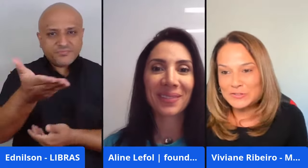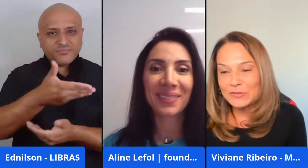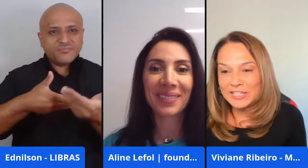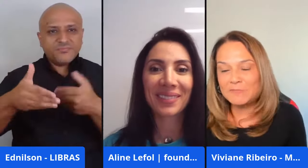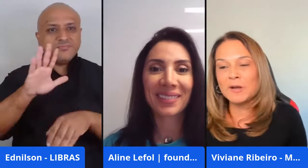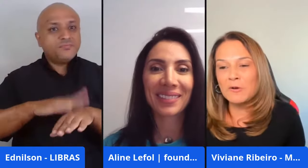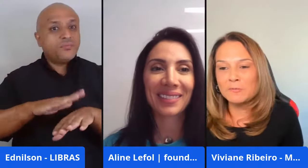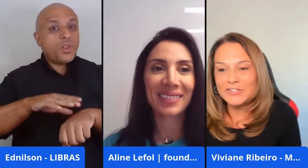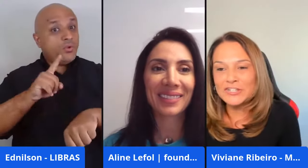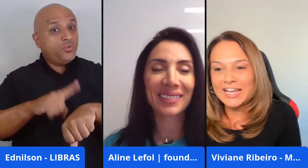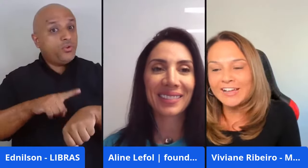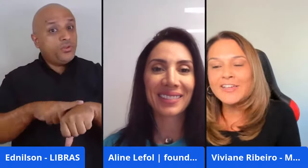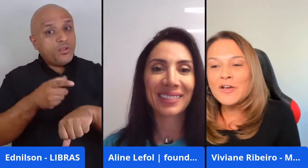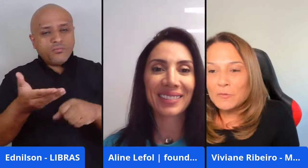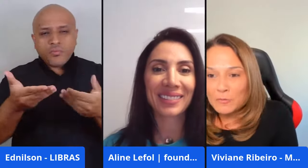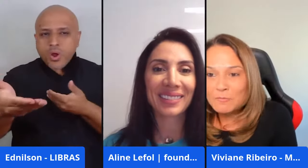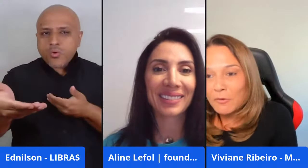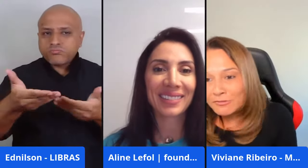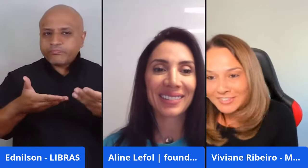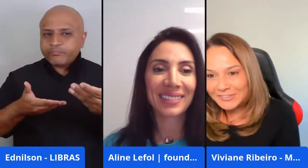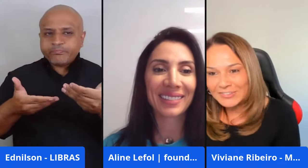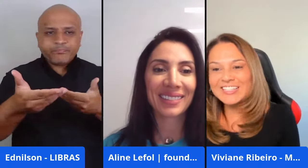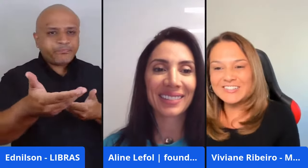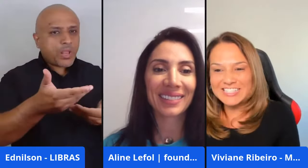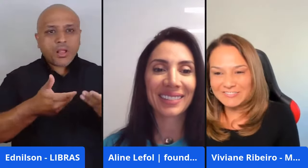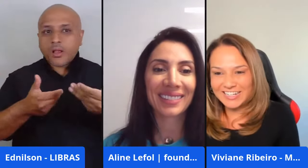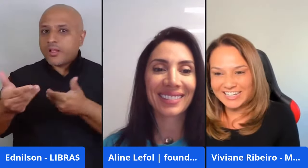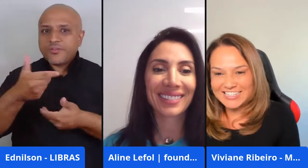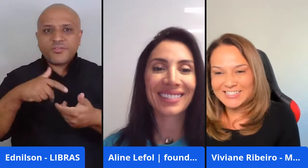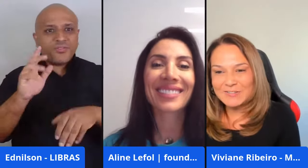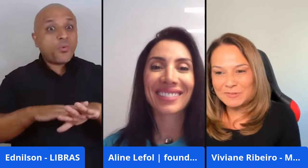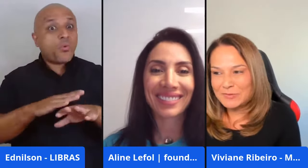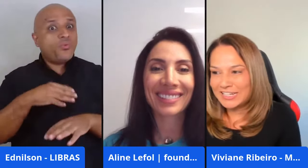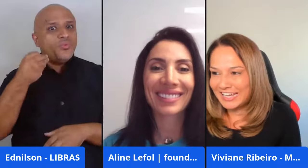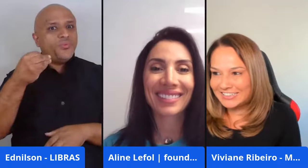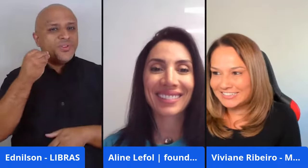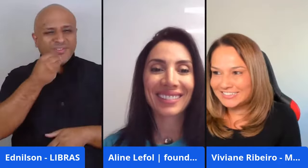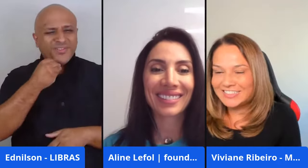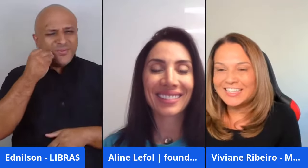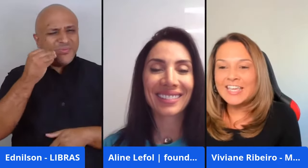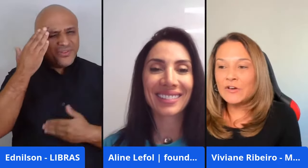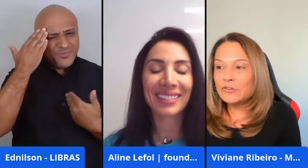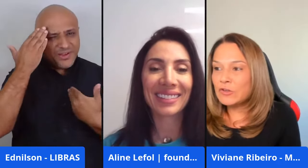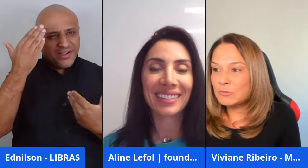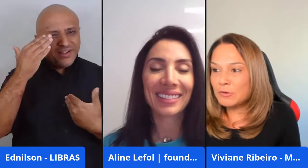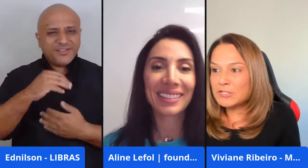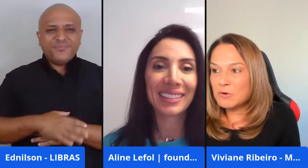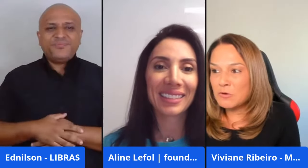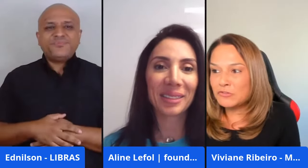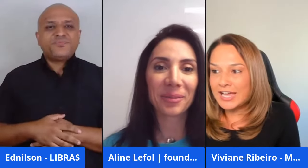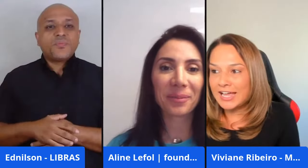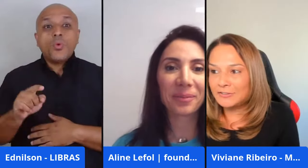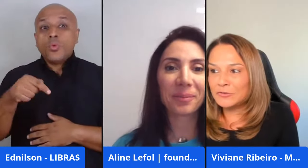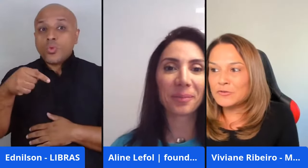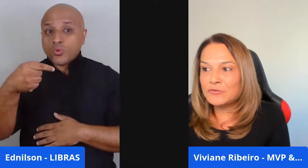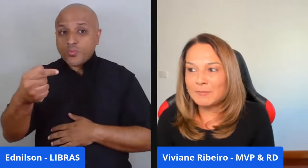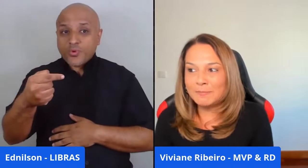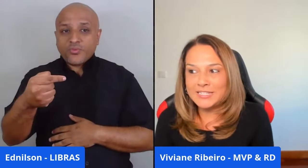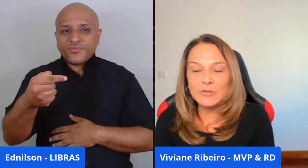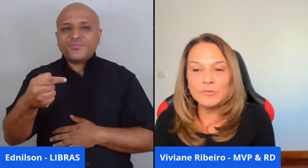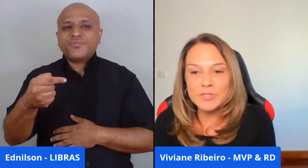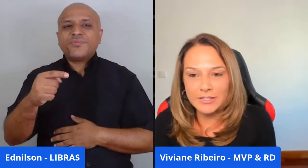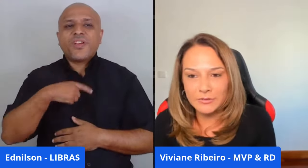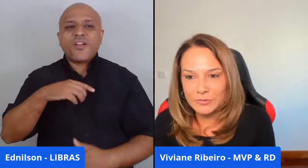dedicando o seu tempo para compartilhar um bom tanto das suas experiências. Muito obrigada. Nosso próximo convidado,